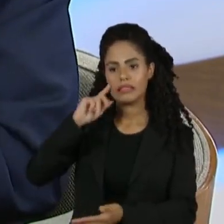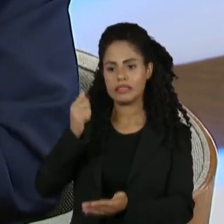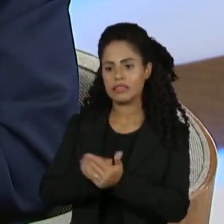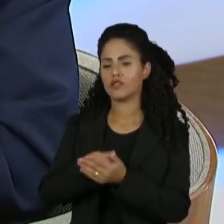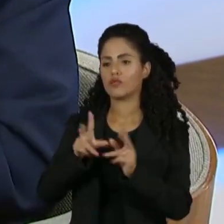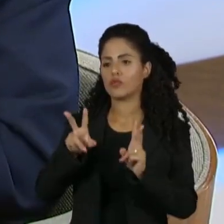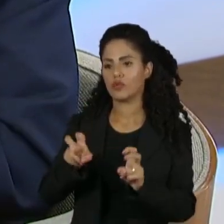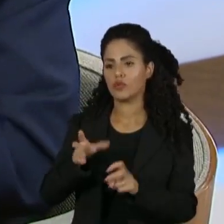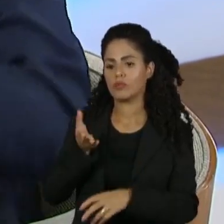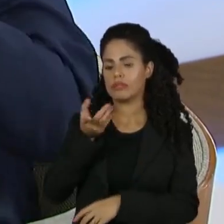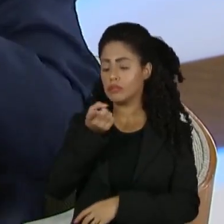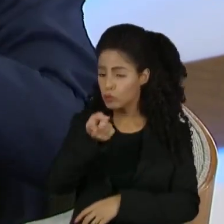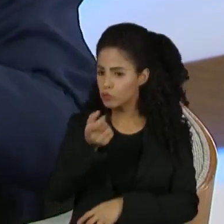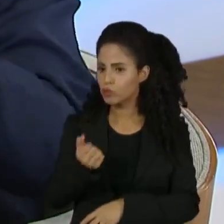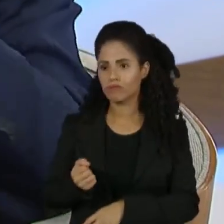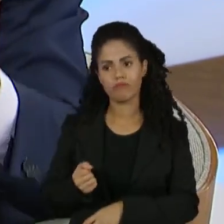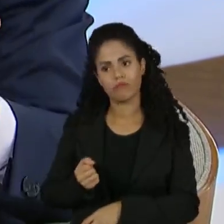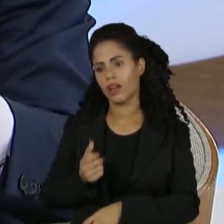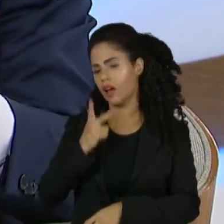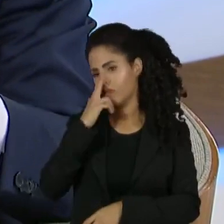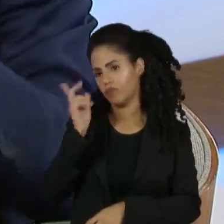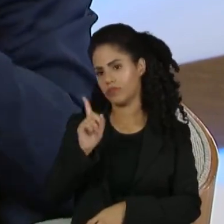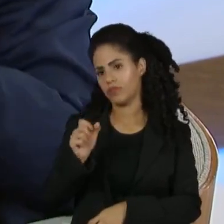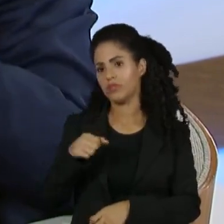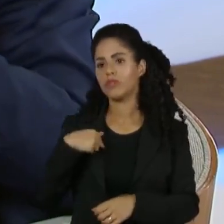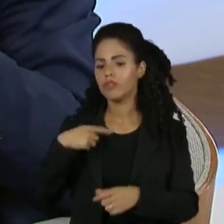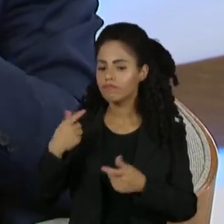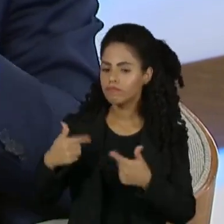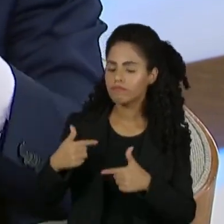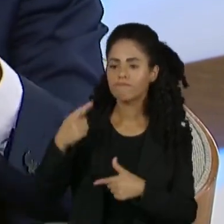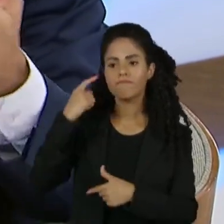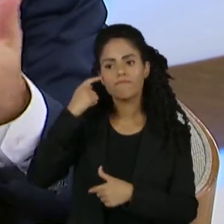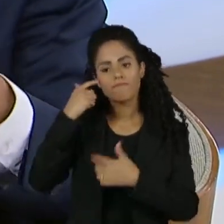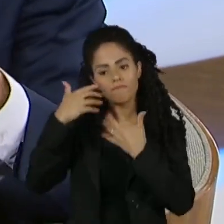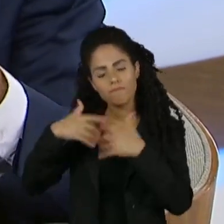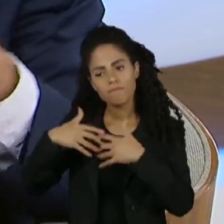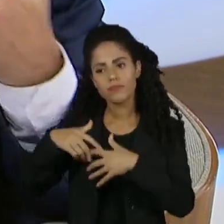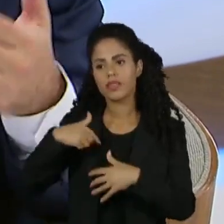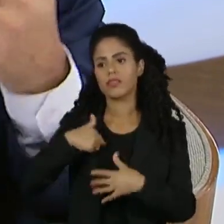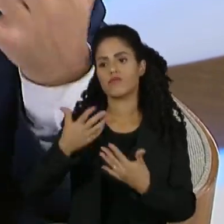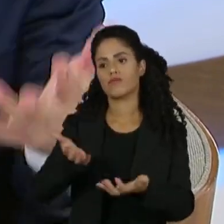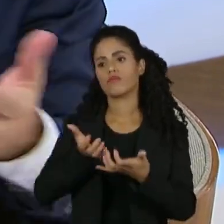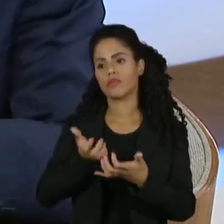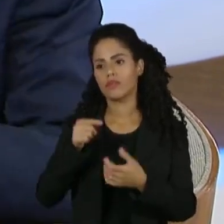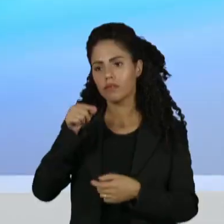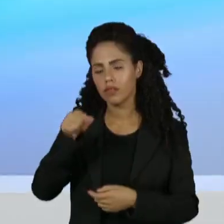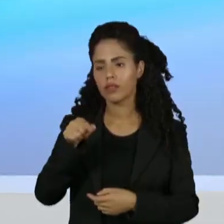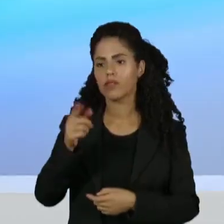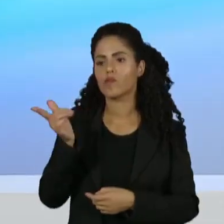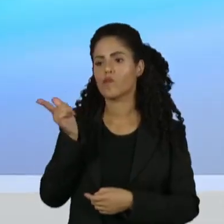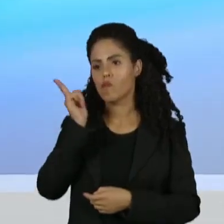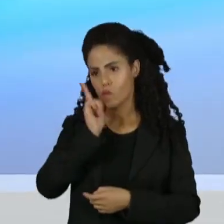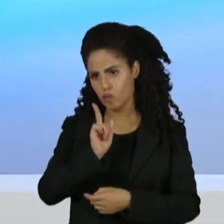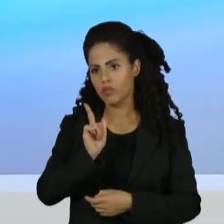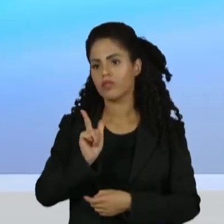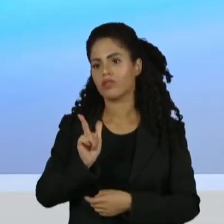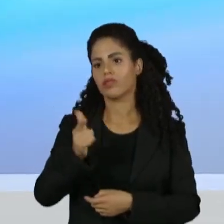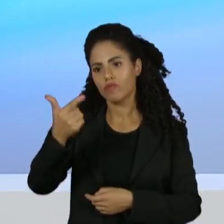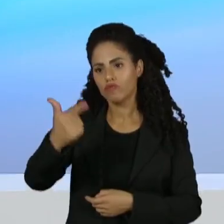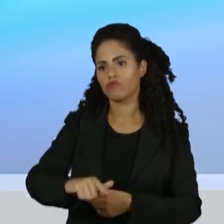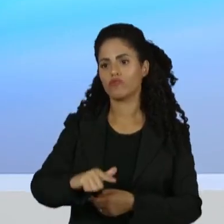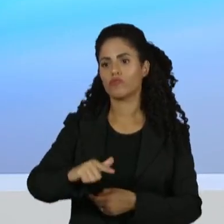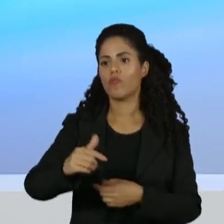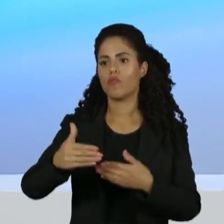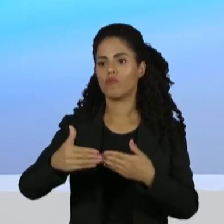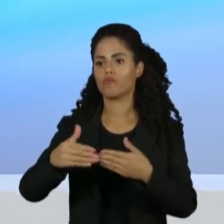respeito disso. Eu espero que ele trabalhe com essa hipótese, porque eu gostaria muito e quero que ele seja candidato à reeleição.